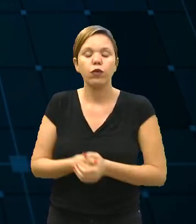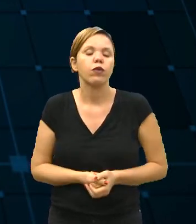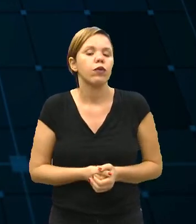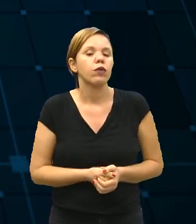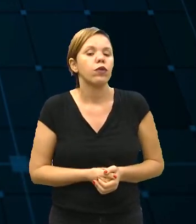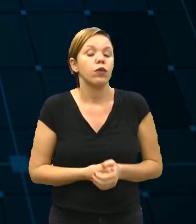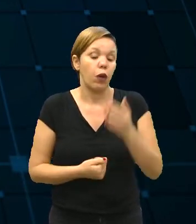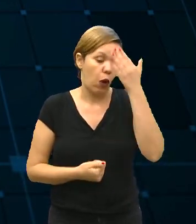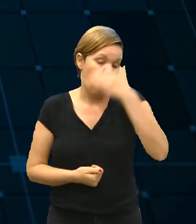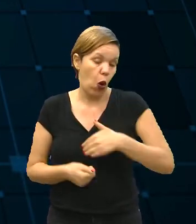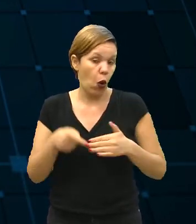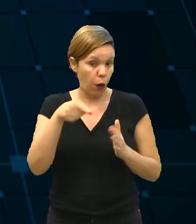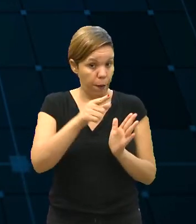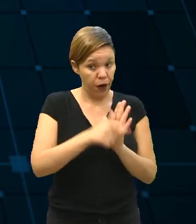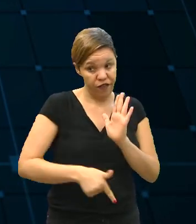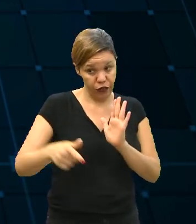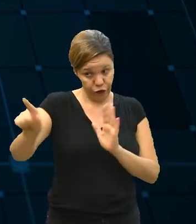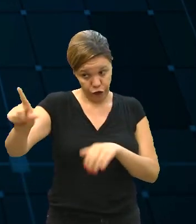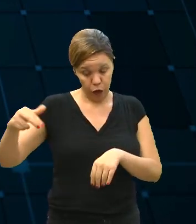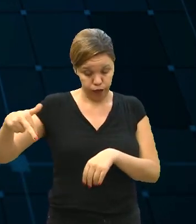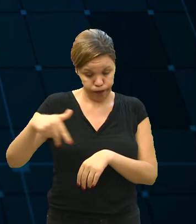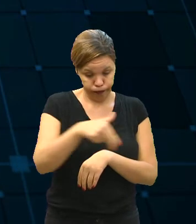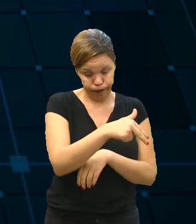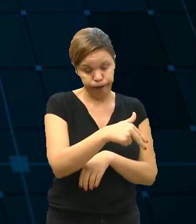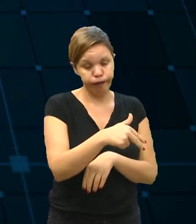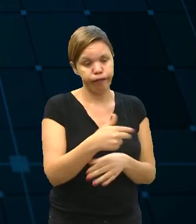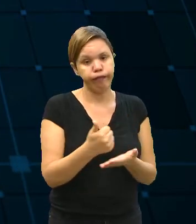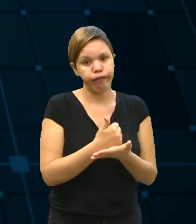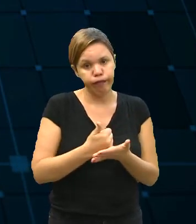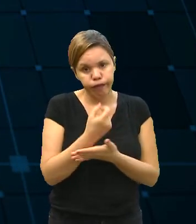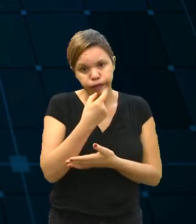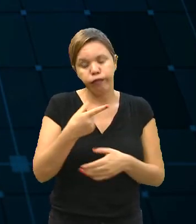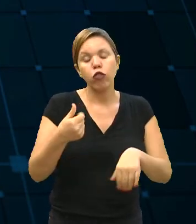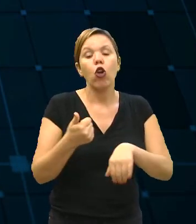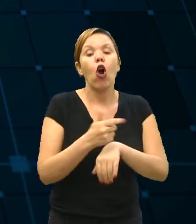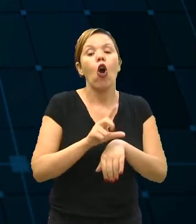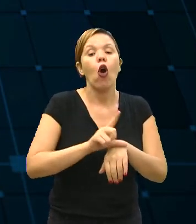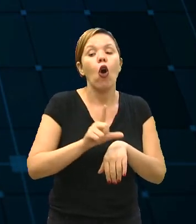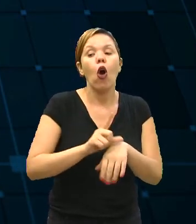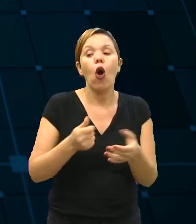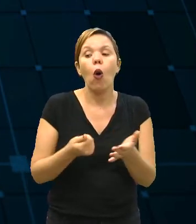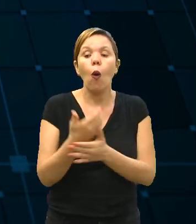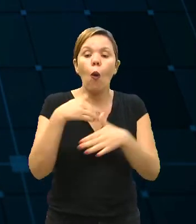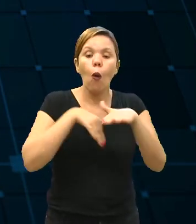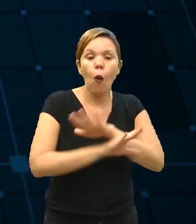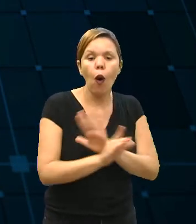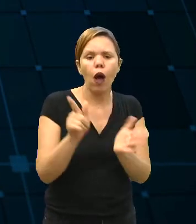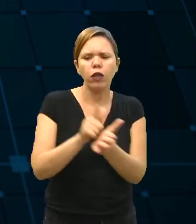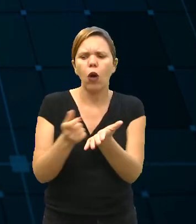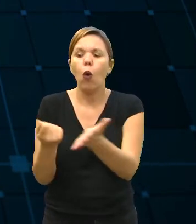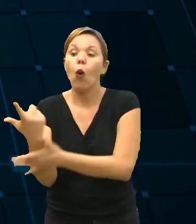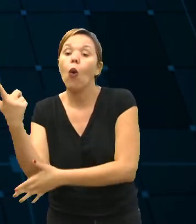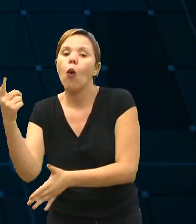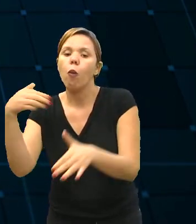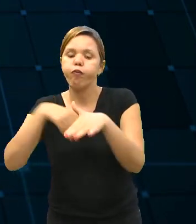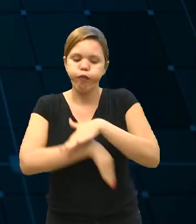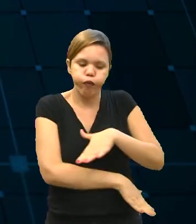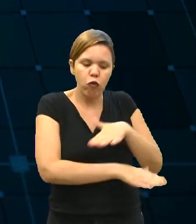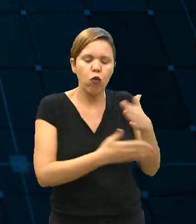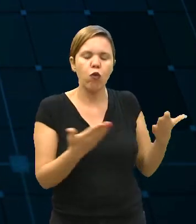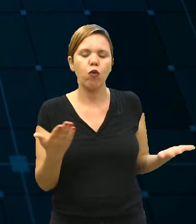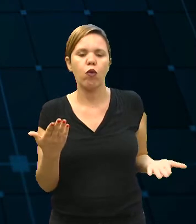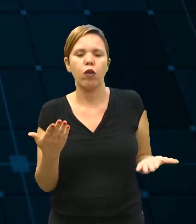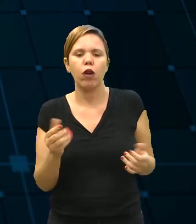aonde está comprovando que você foi até a farmácia e você tem que guardar o ticket da farmácia.